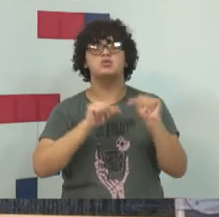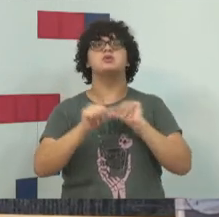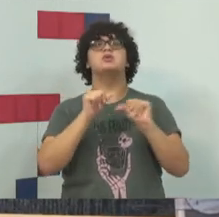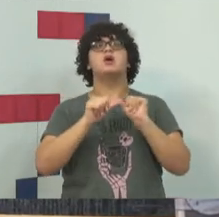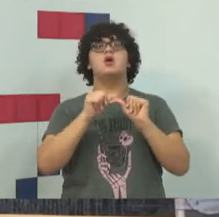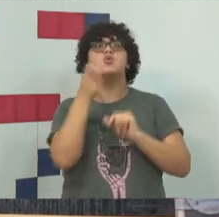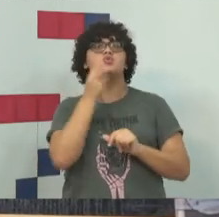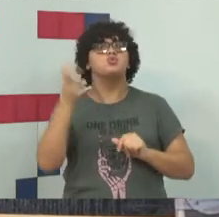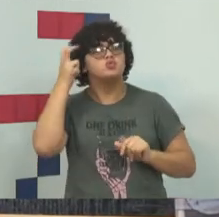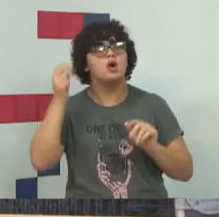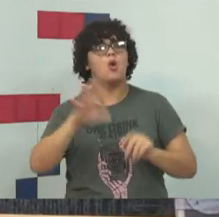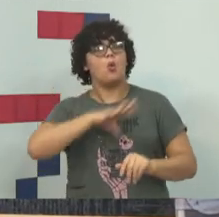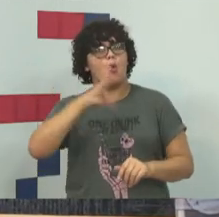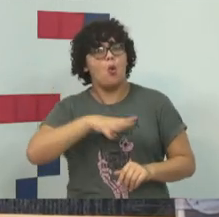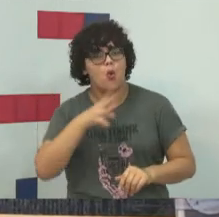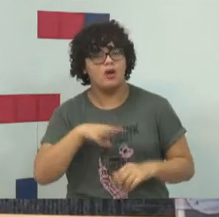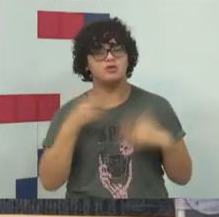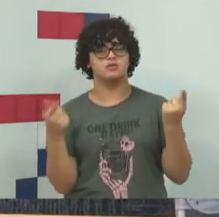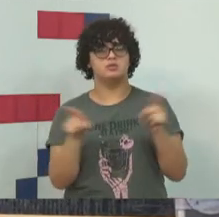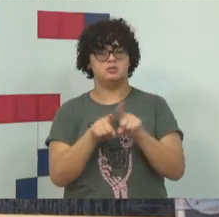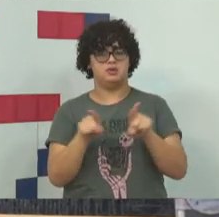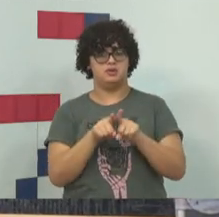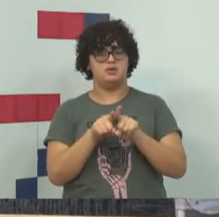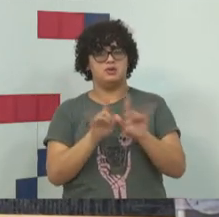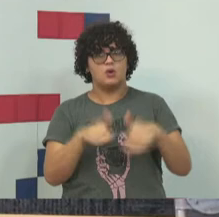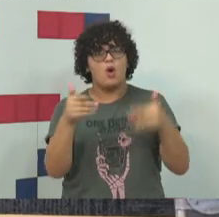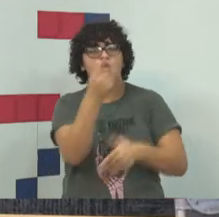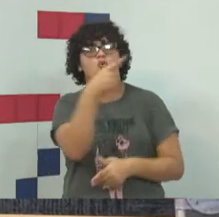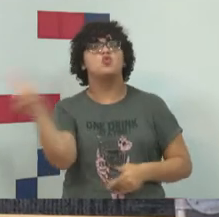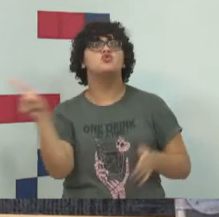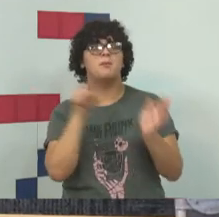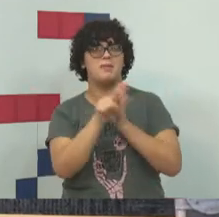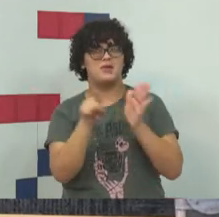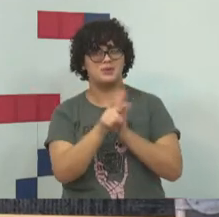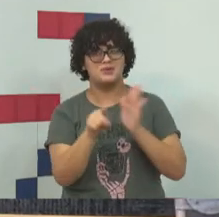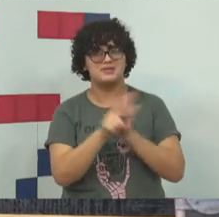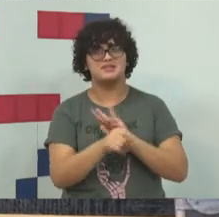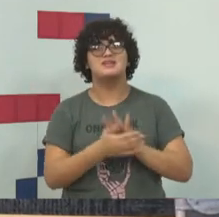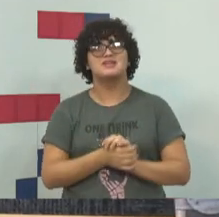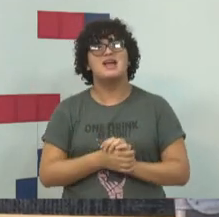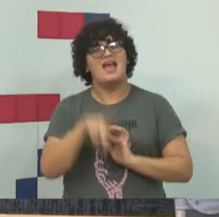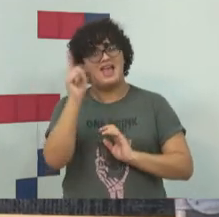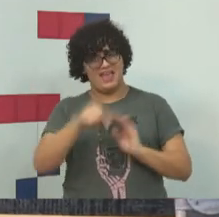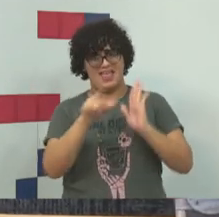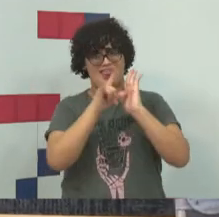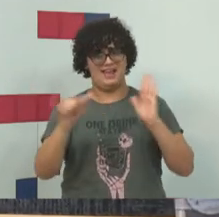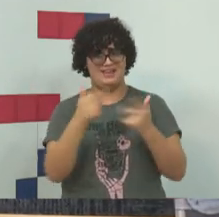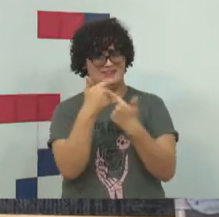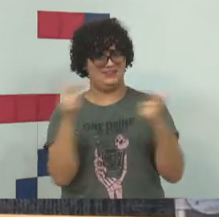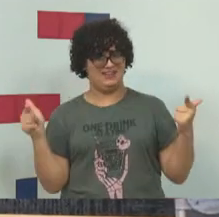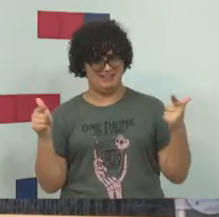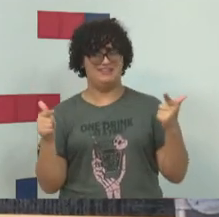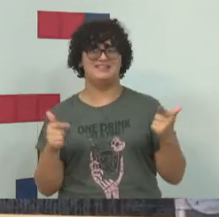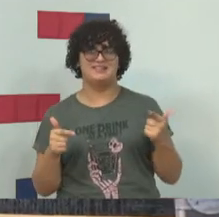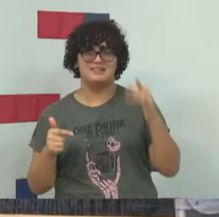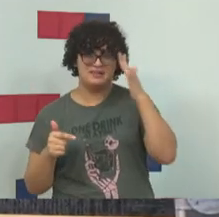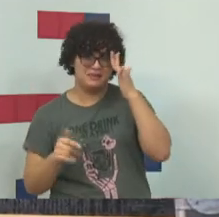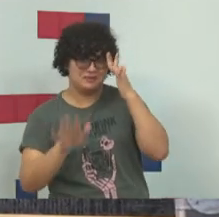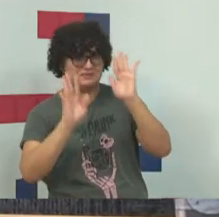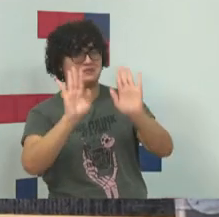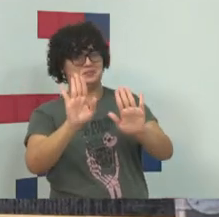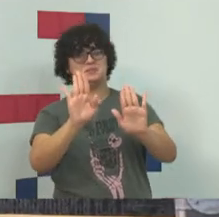também de coragem institucional. Qual é a última pergunta que eu tenho? Ah, se é uma terra sem lei. terra sem lei. Não, veja,